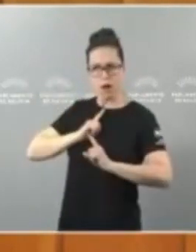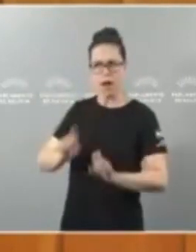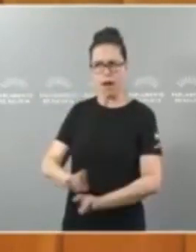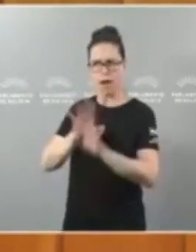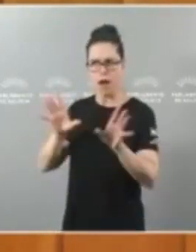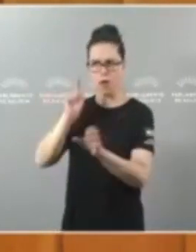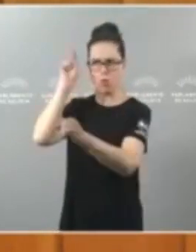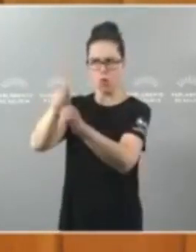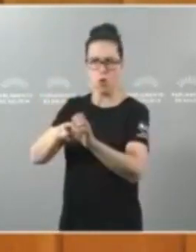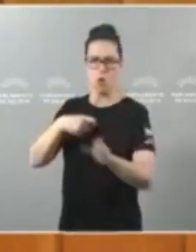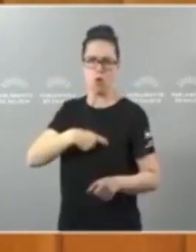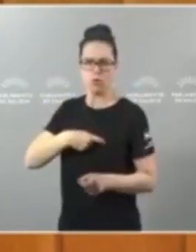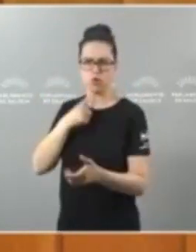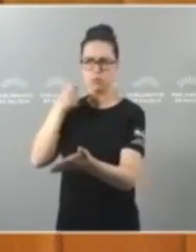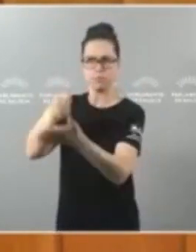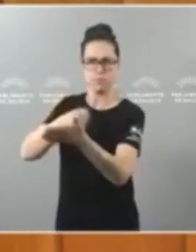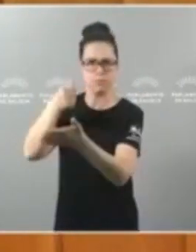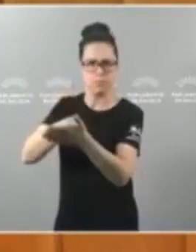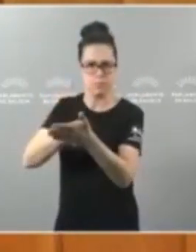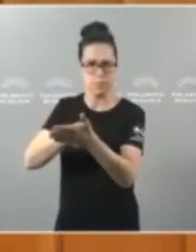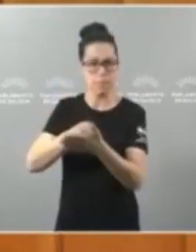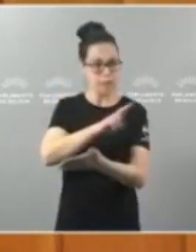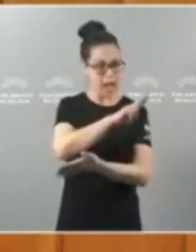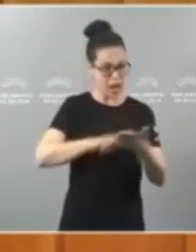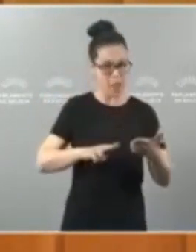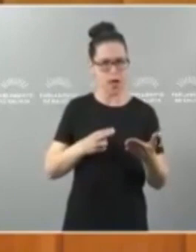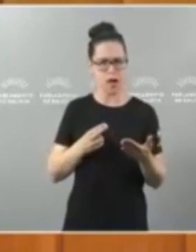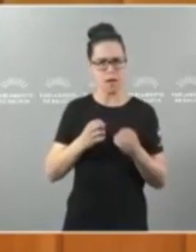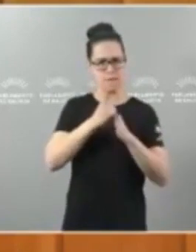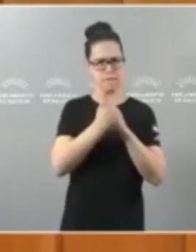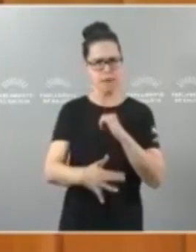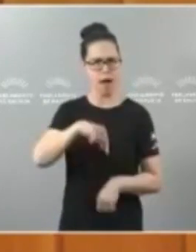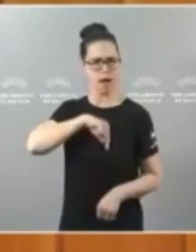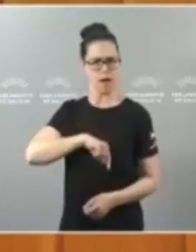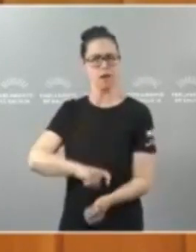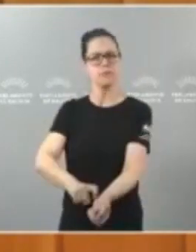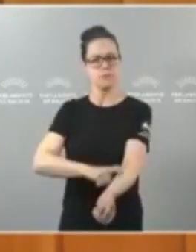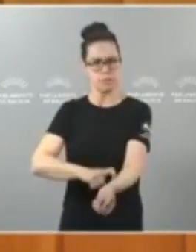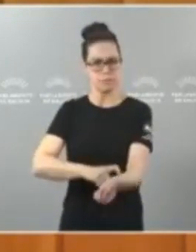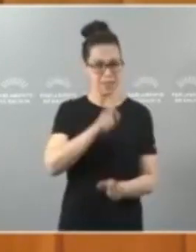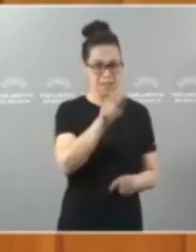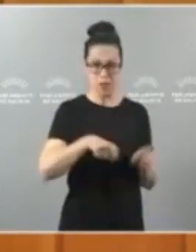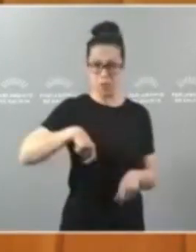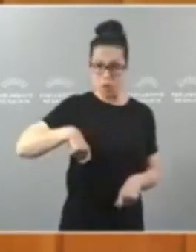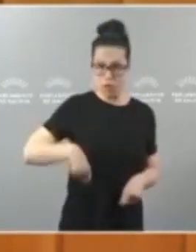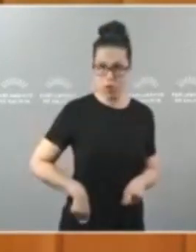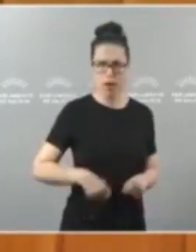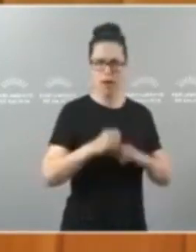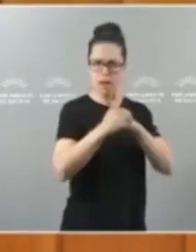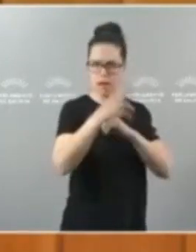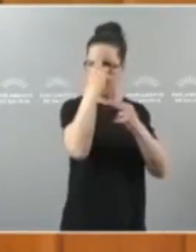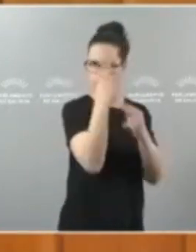Comisión. Imos a poñer en valor que Galicia sabe amar porque os seus profesionais respetan os océanos e a defender